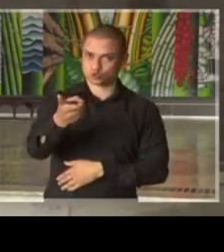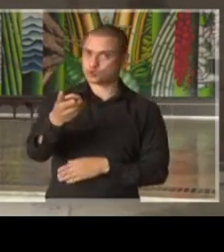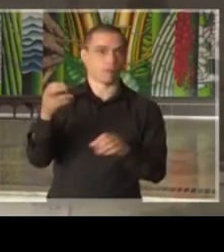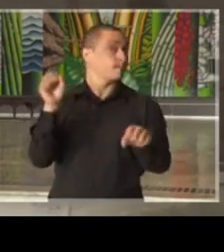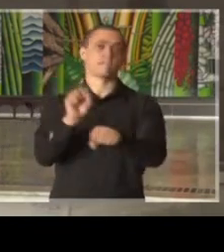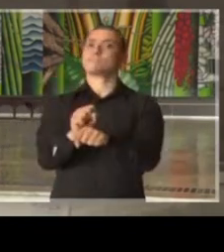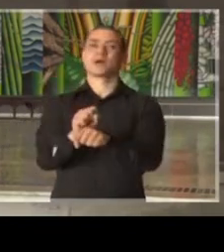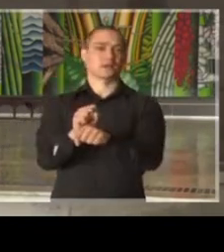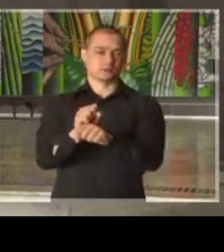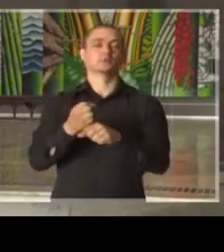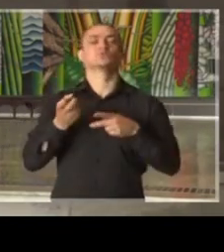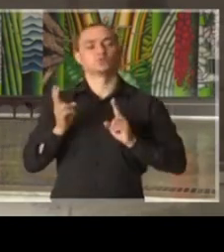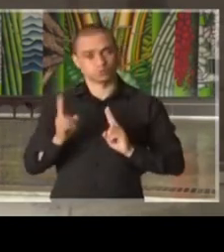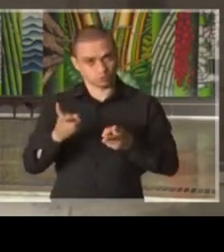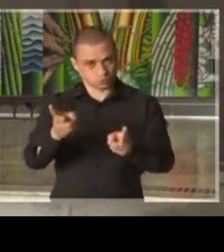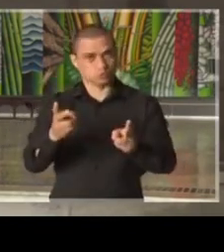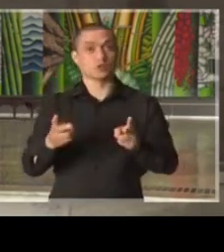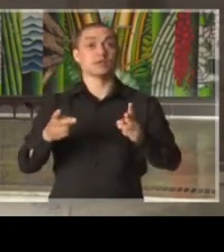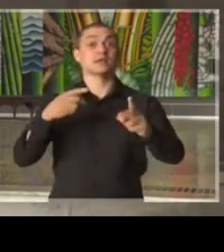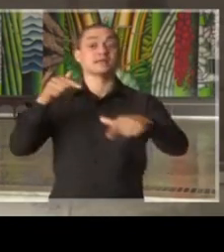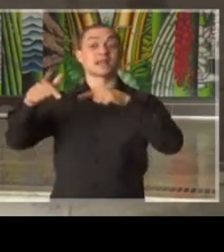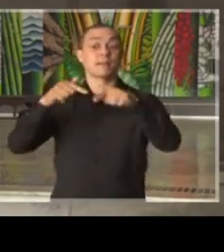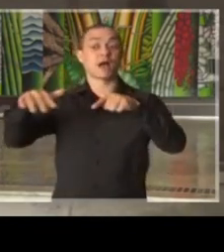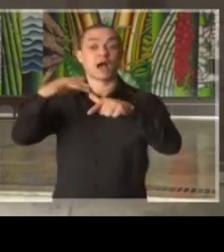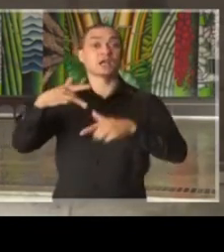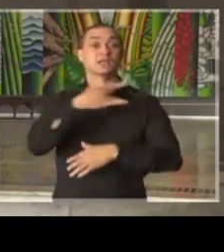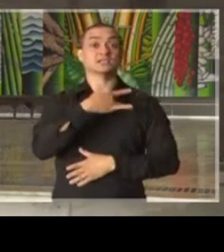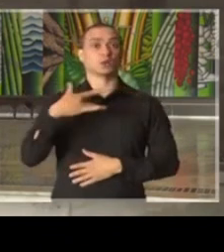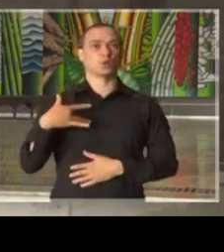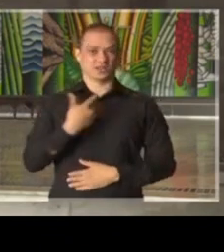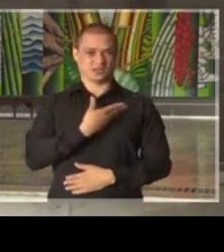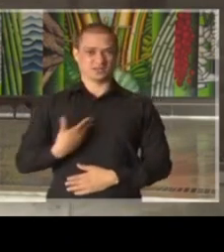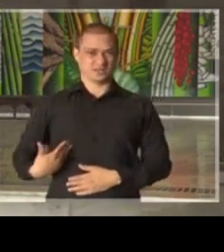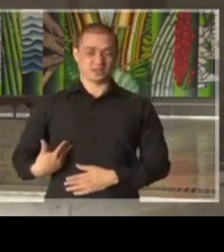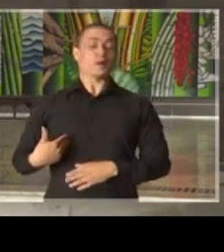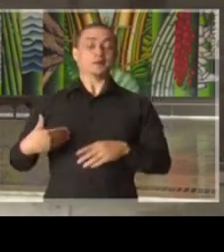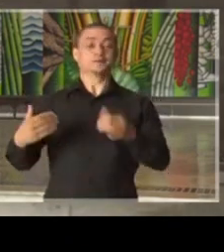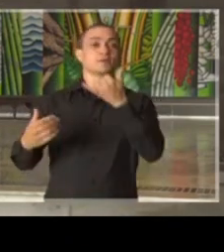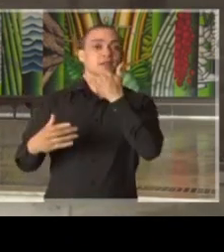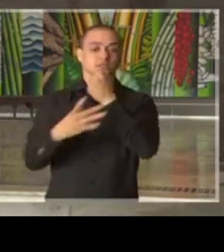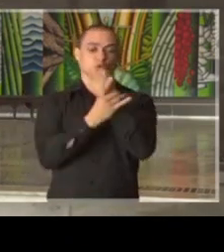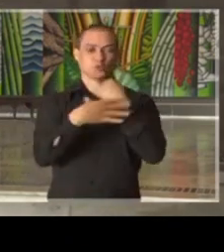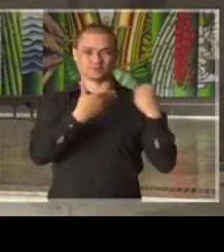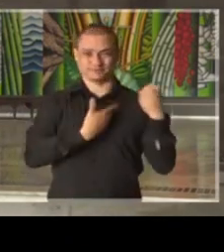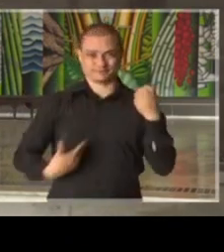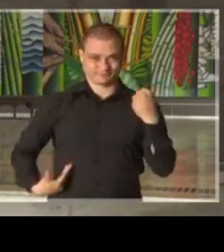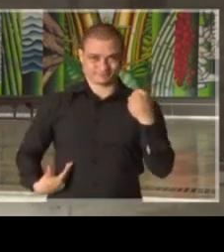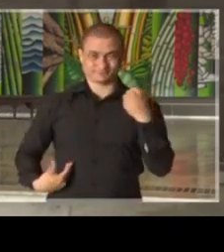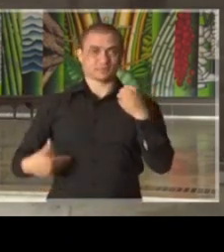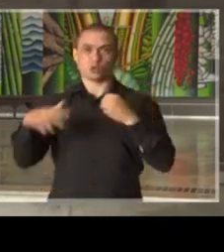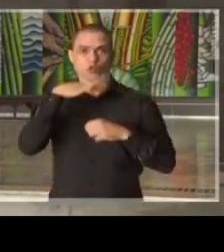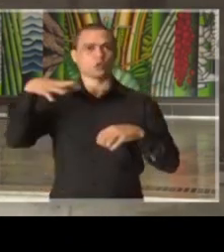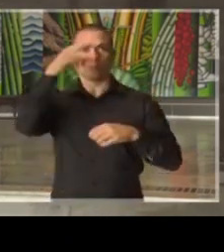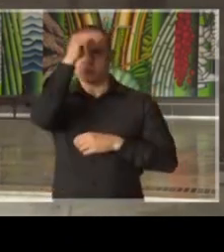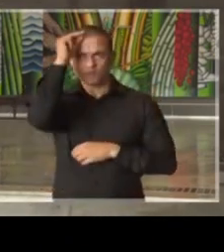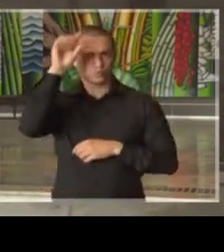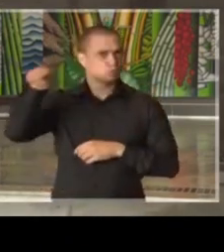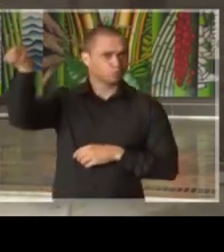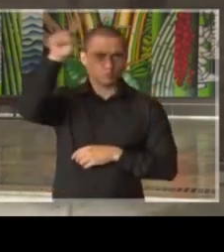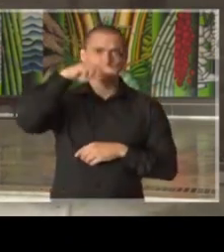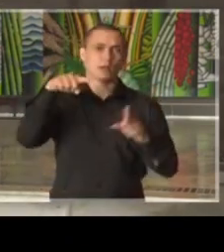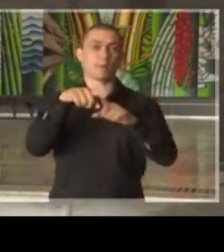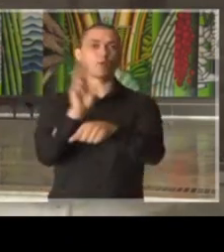normalmente, repito, serviços de segurança pública, por óbito, no âmbito dos municípios, nas suas guardas municipais,